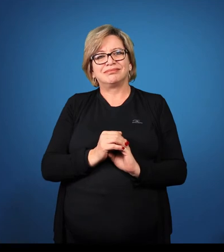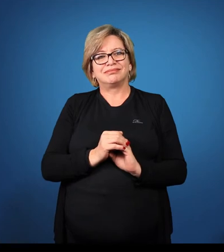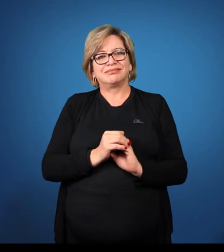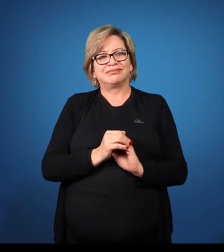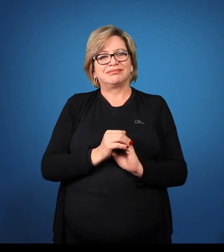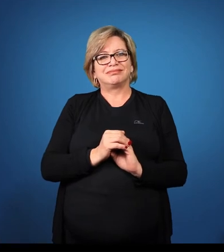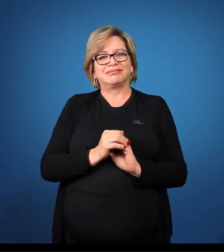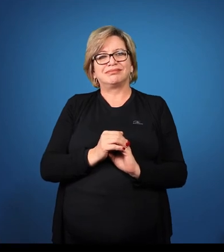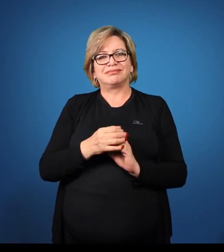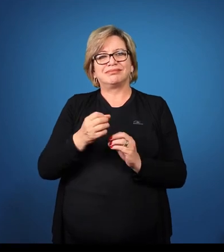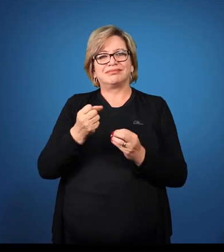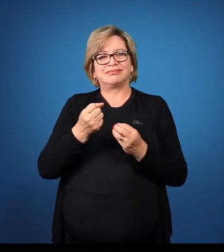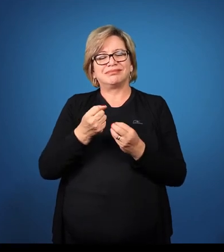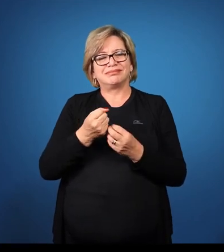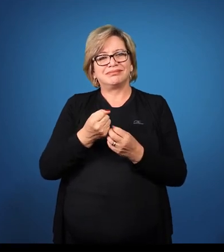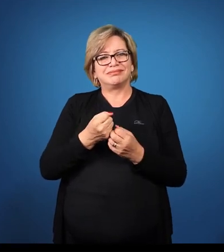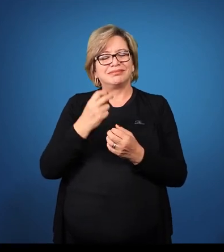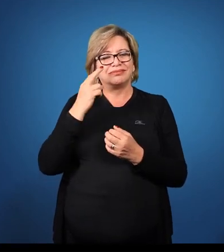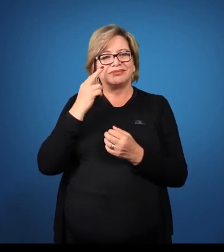Dificilis.